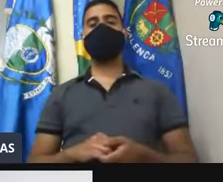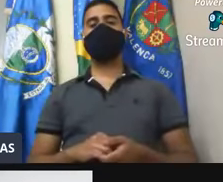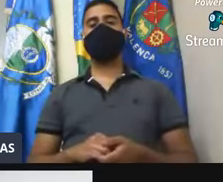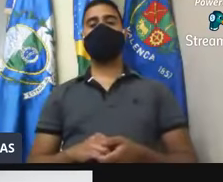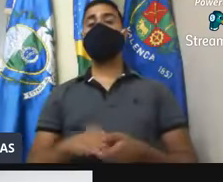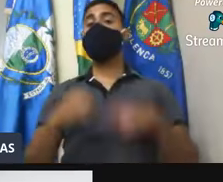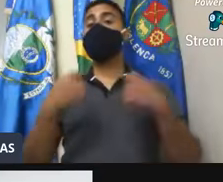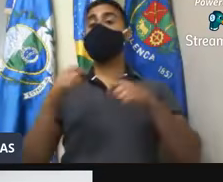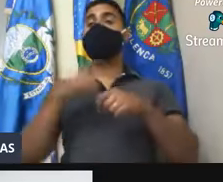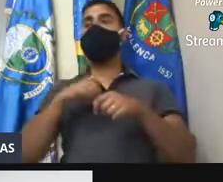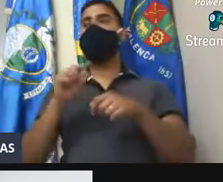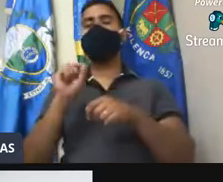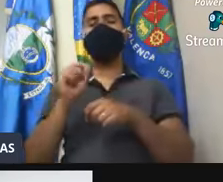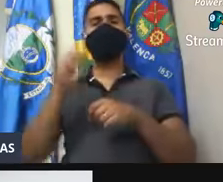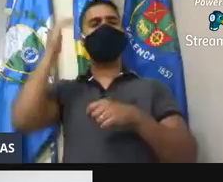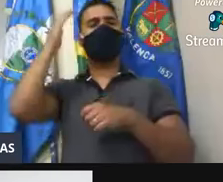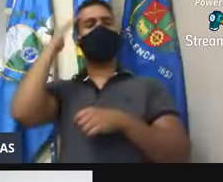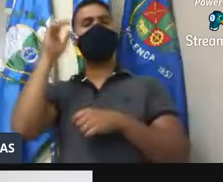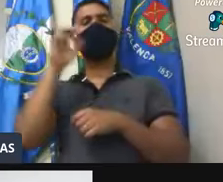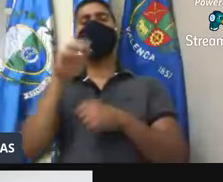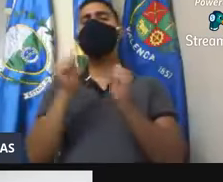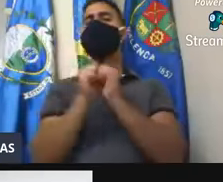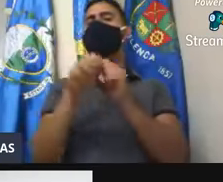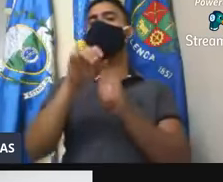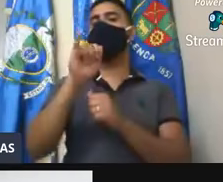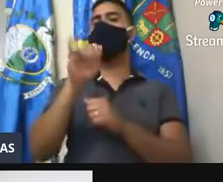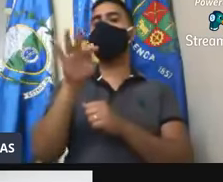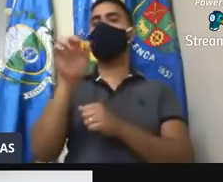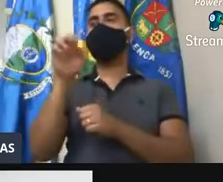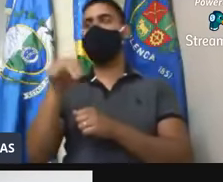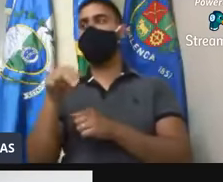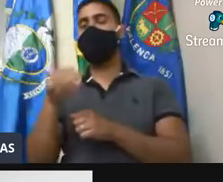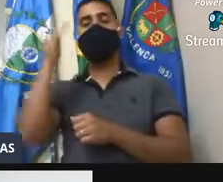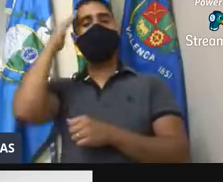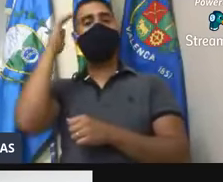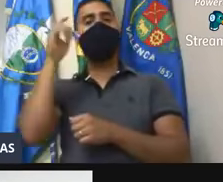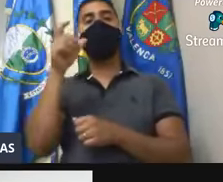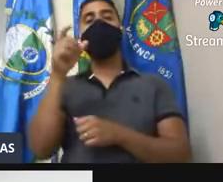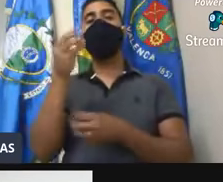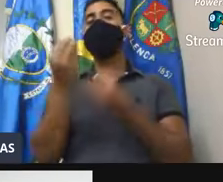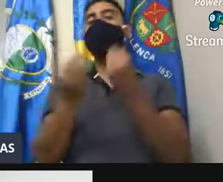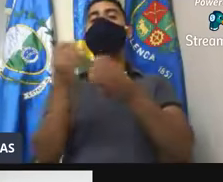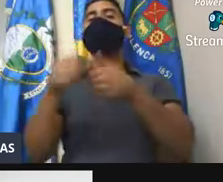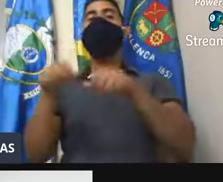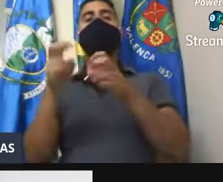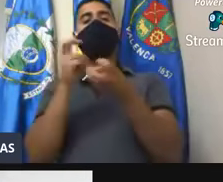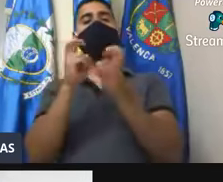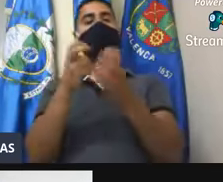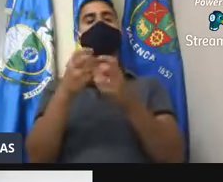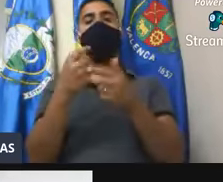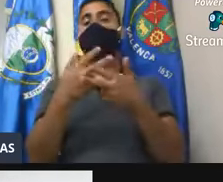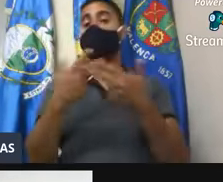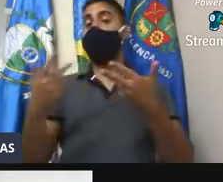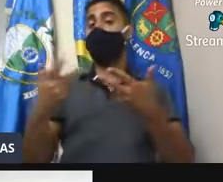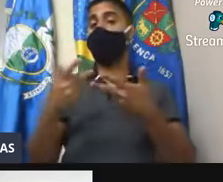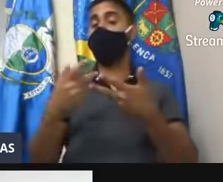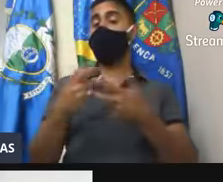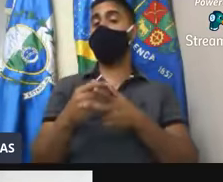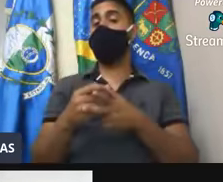Mas precisamos resolver, junto com o IFAM, o posicionamento dos vagões. Por ser um bem tombado,